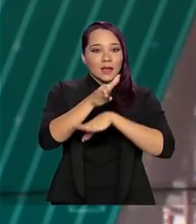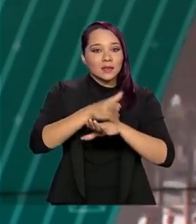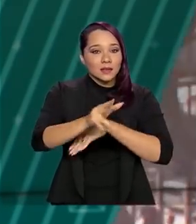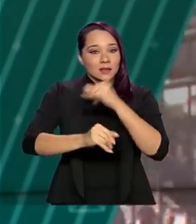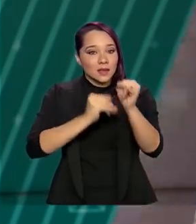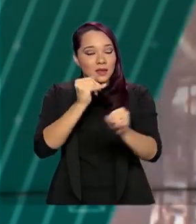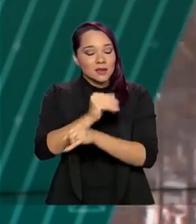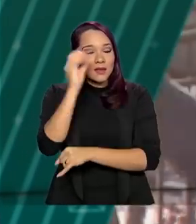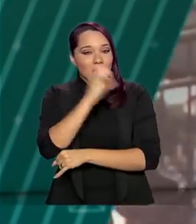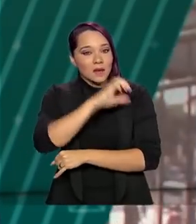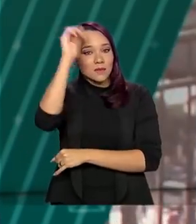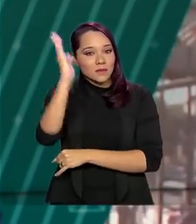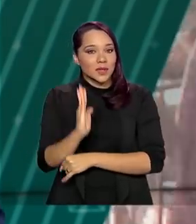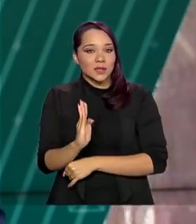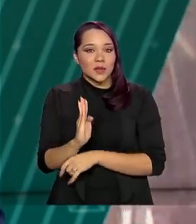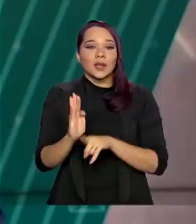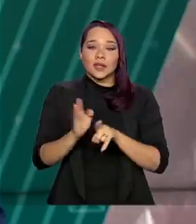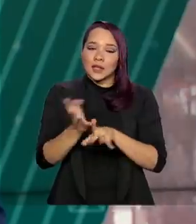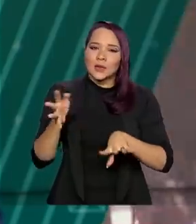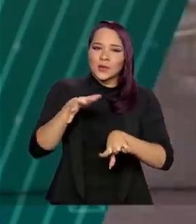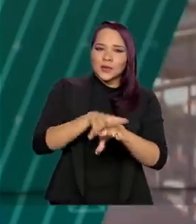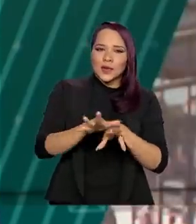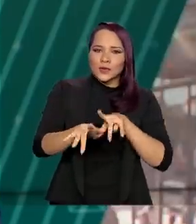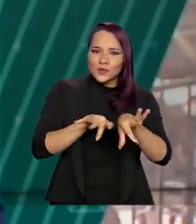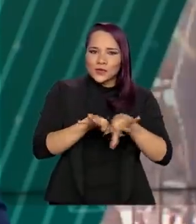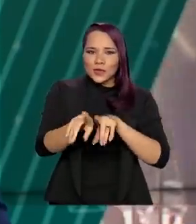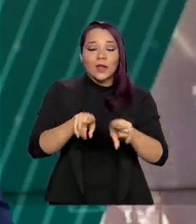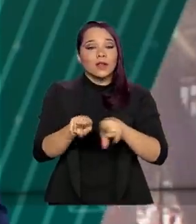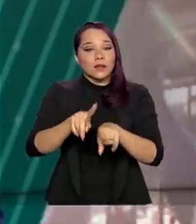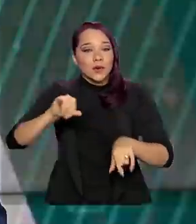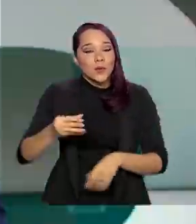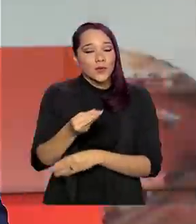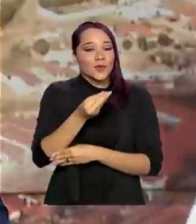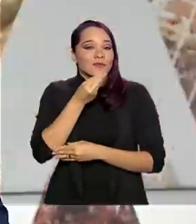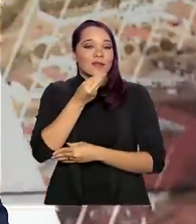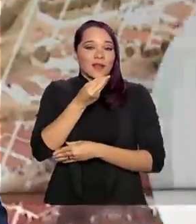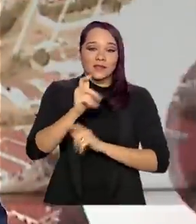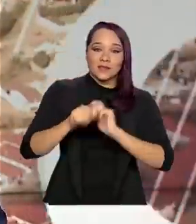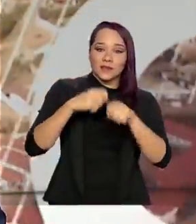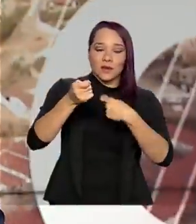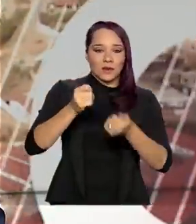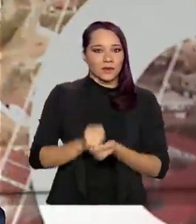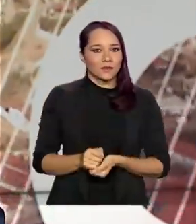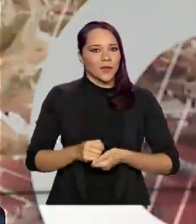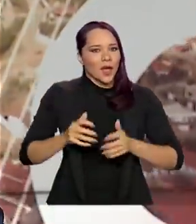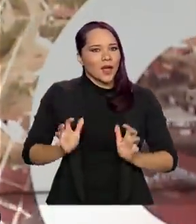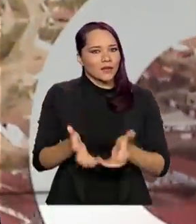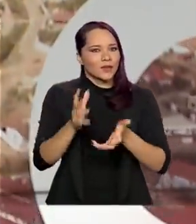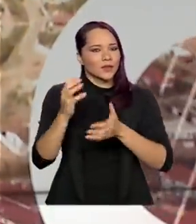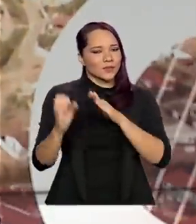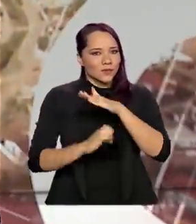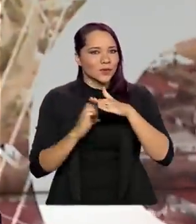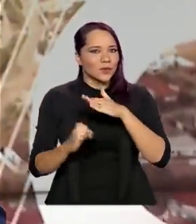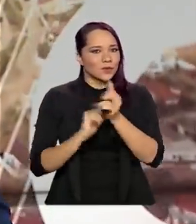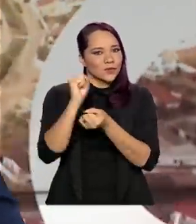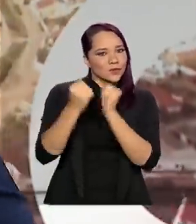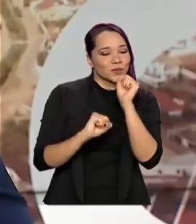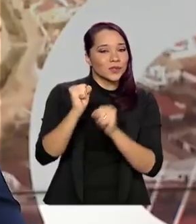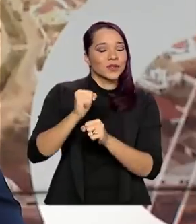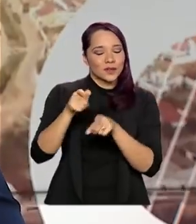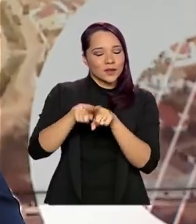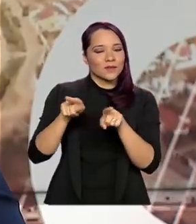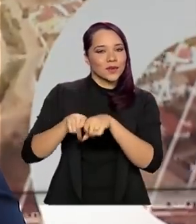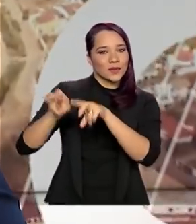rápida no Brasil, gerando inclusão digital e oportunidades de negócios, além de avanços na indústria, nos serviços e no